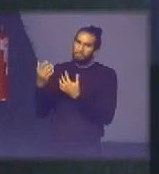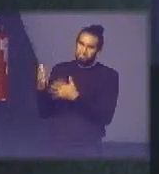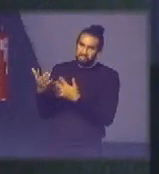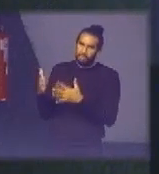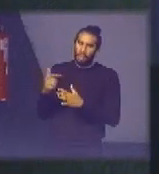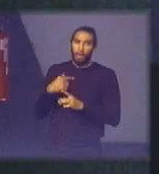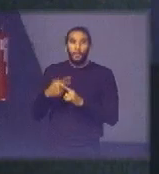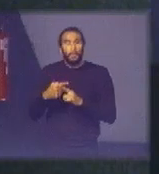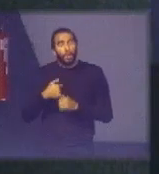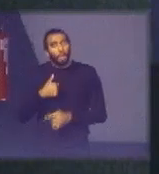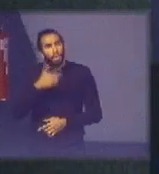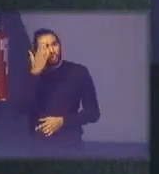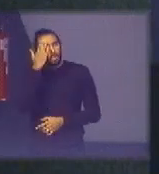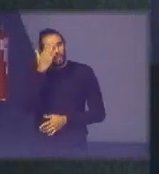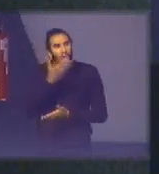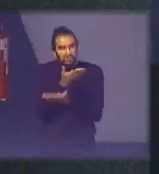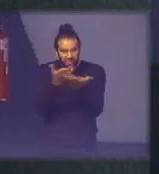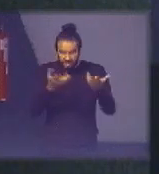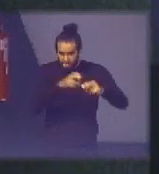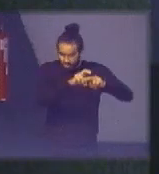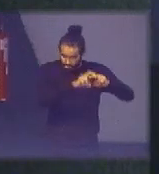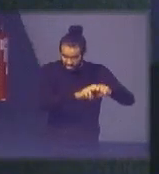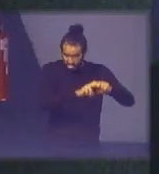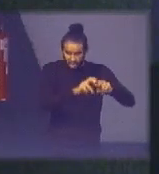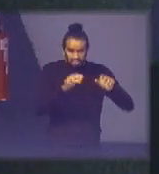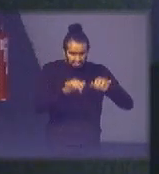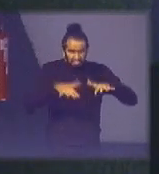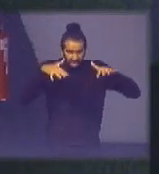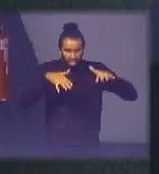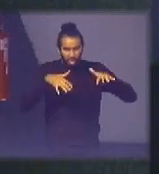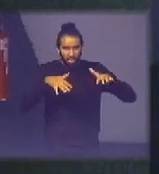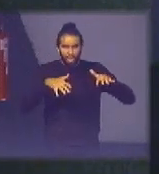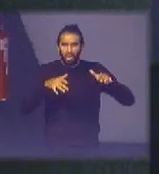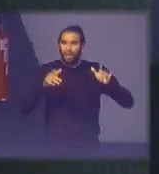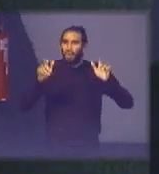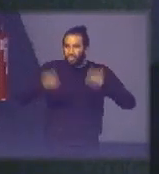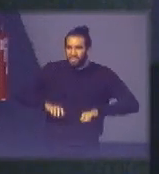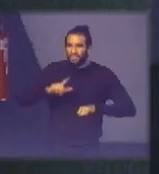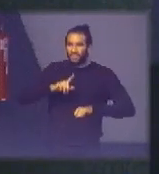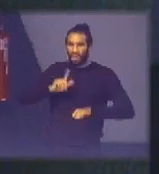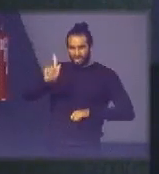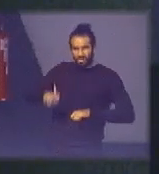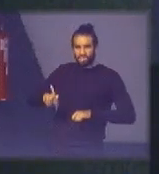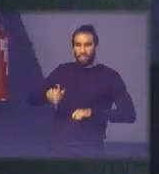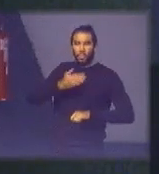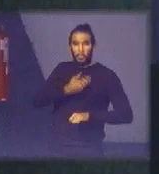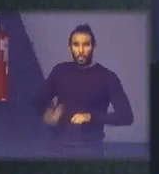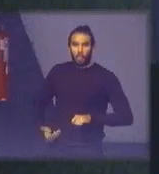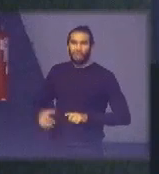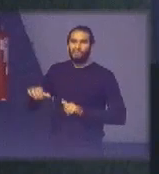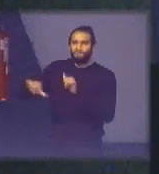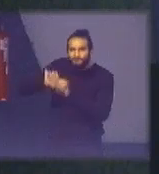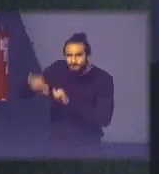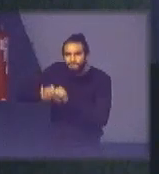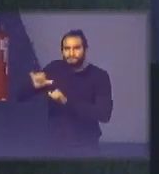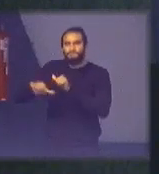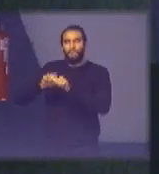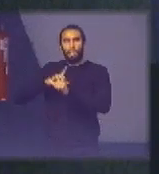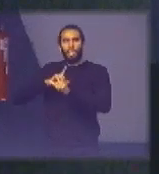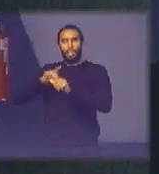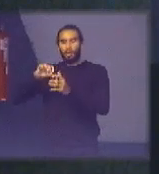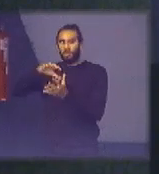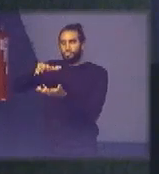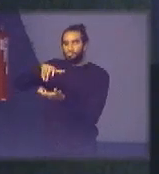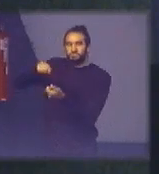parto do pressuposto que todo mundo que está sentado aqui está querendo melhorar a gestão pública está querendo emplacar uma pauta de sentabilidade